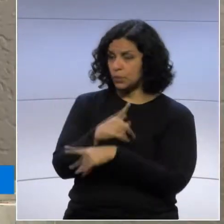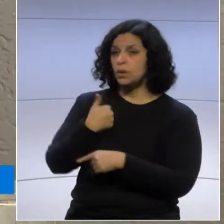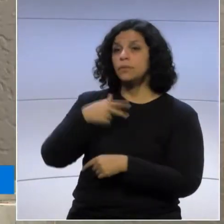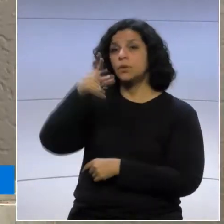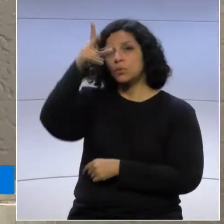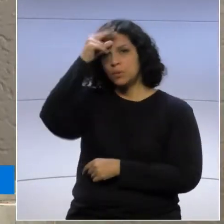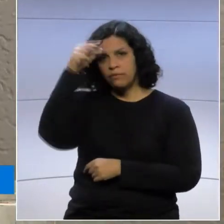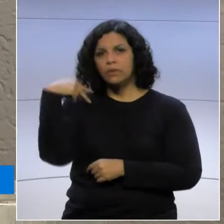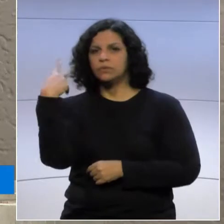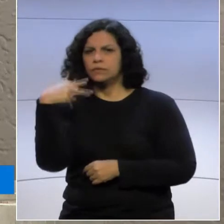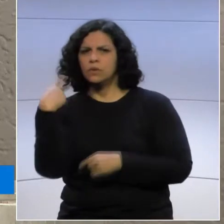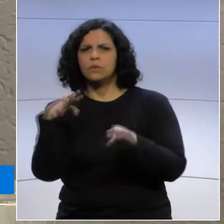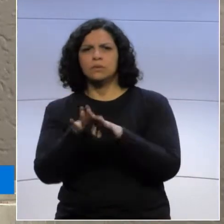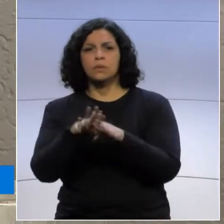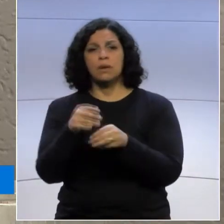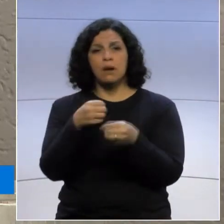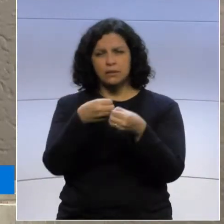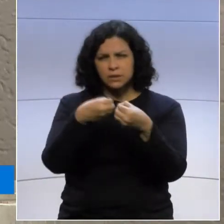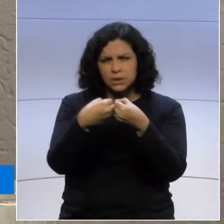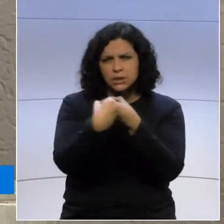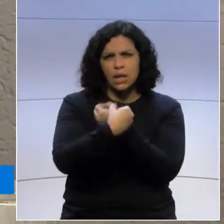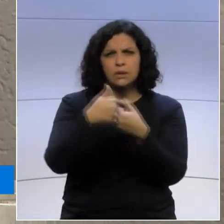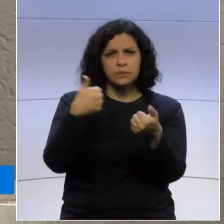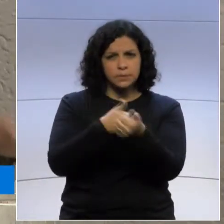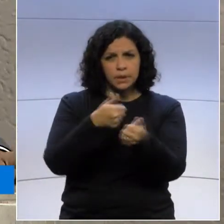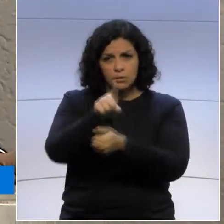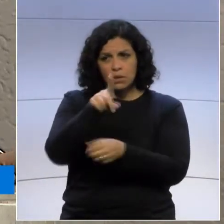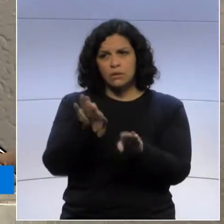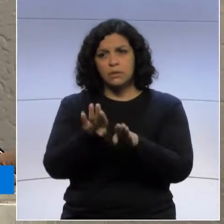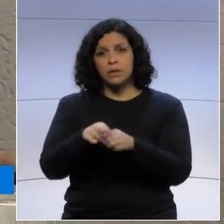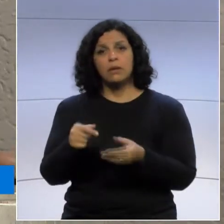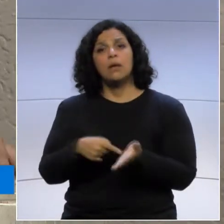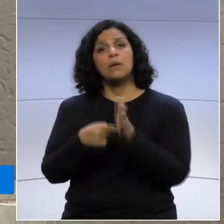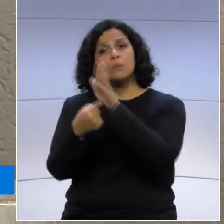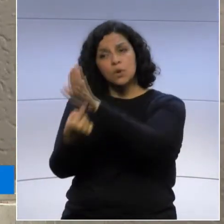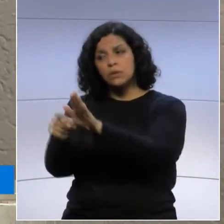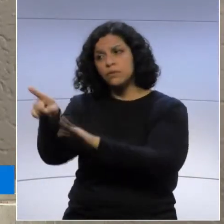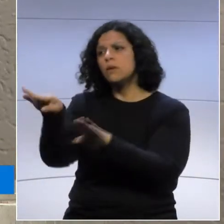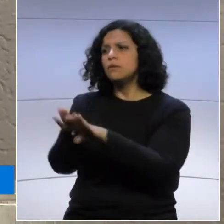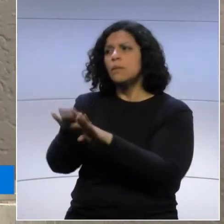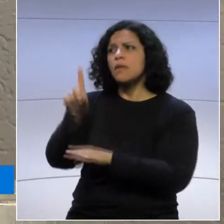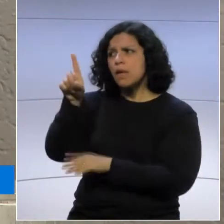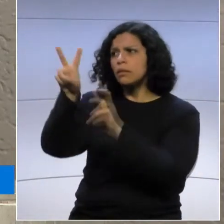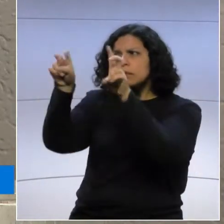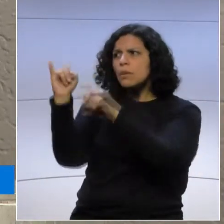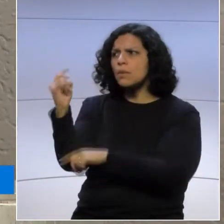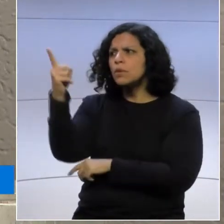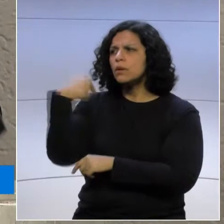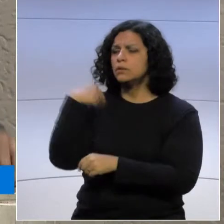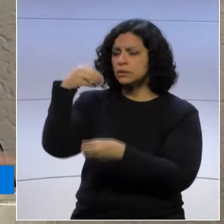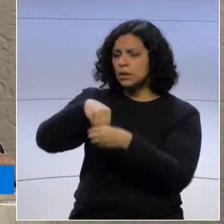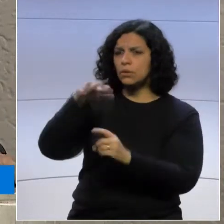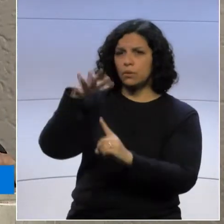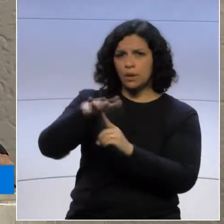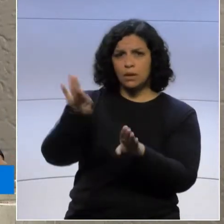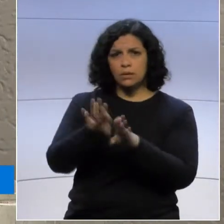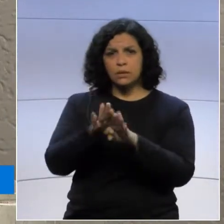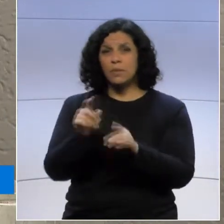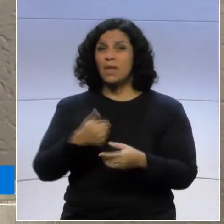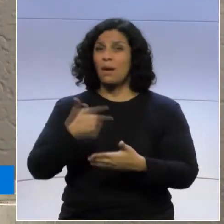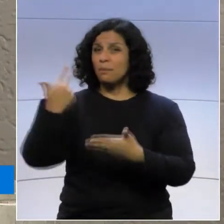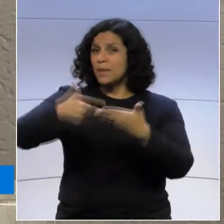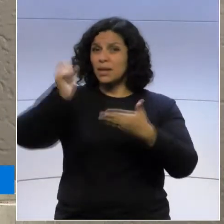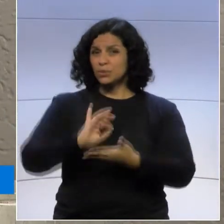os prefeitos e vereadores da nossa região, que querem levar até você esse assunto de extrema importância do nosso estado, que é esse altíssimo